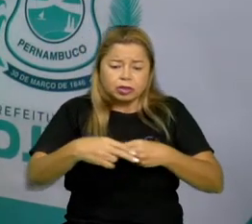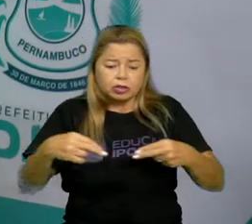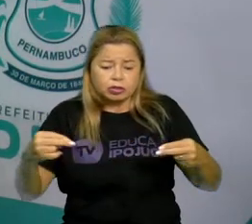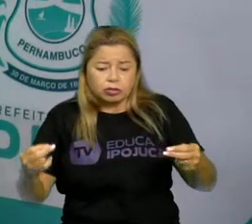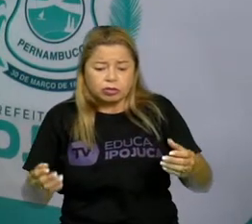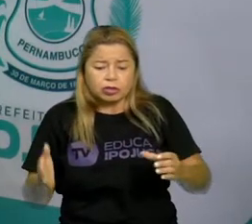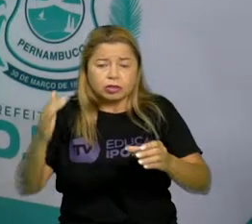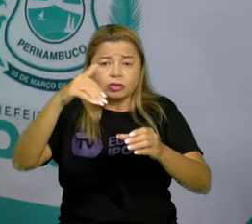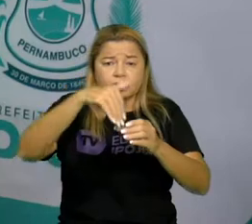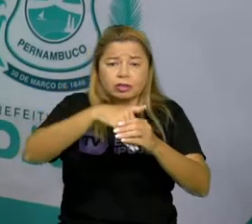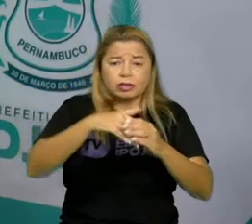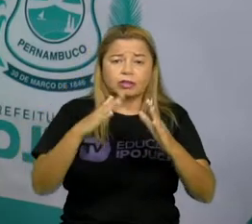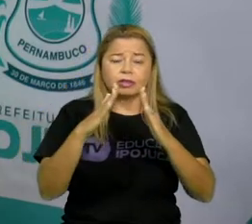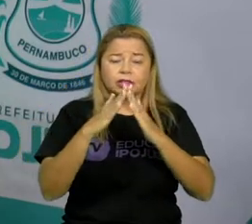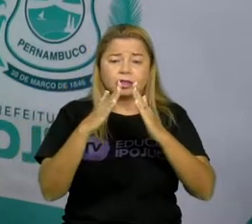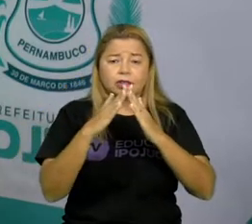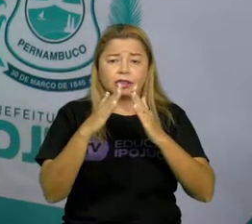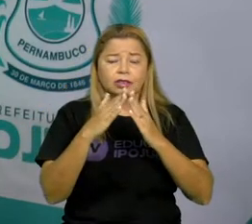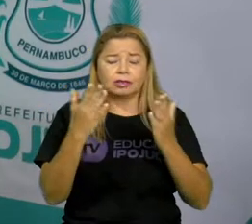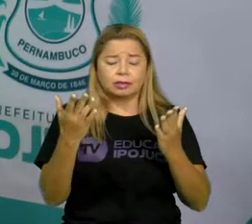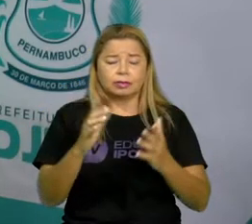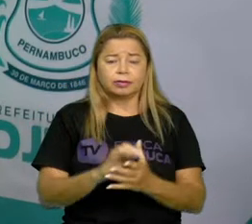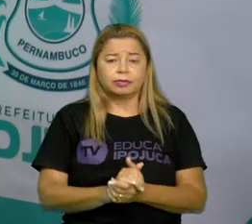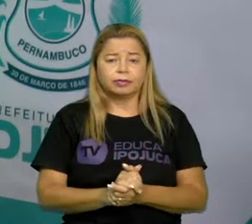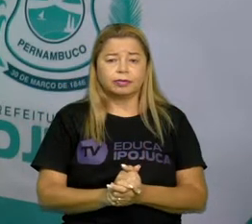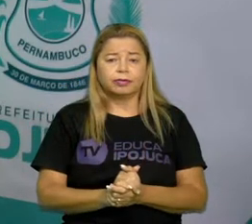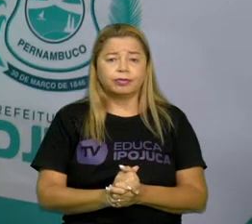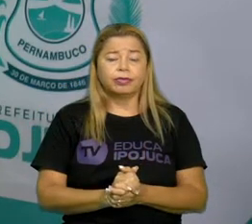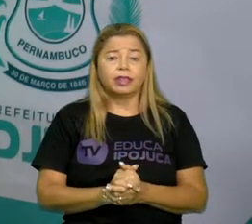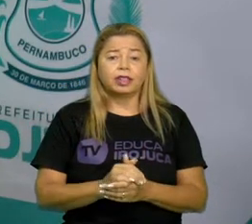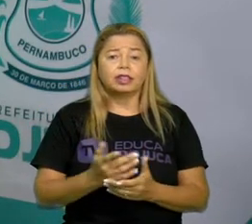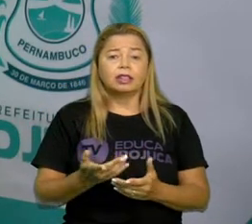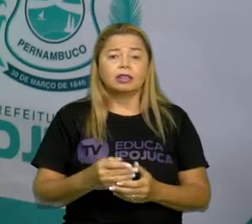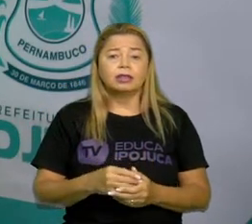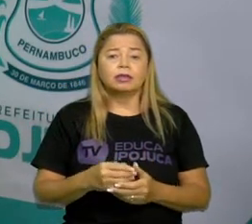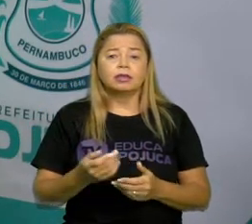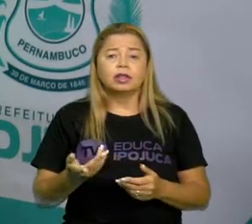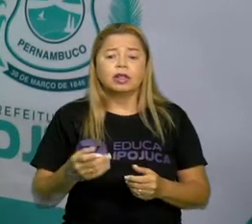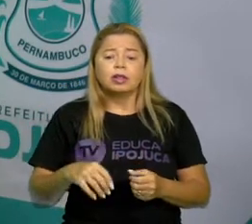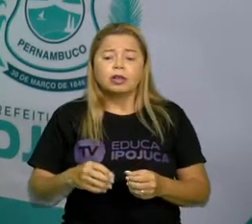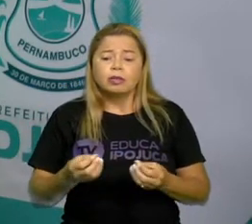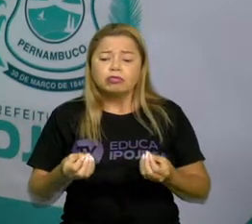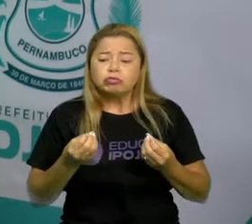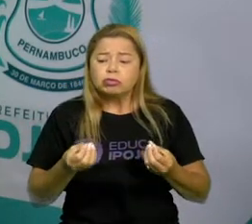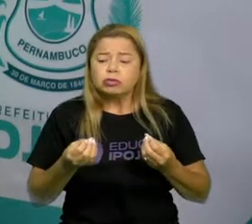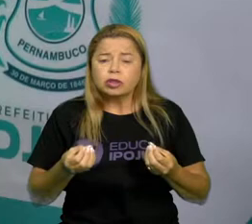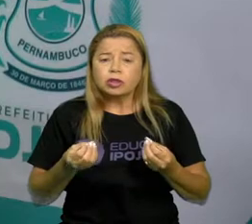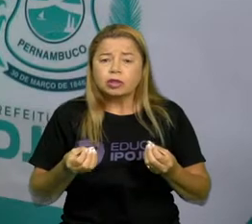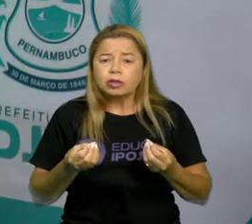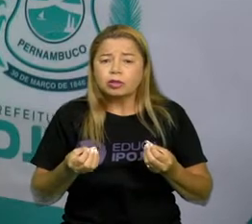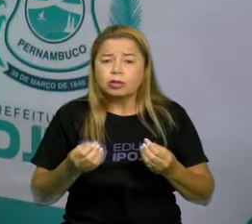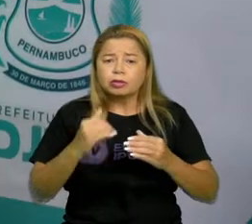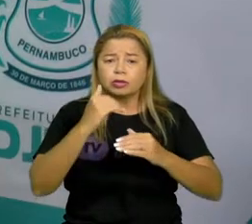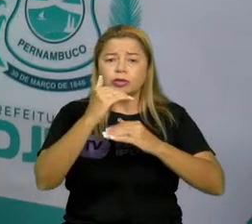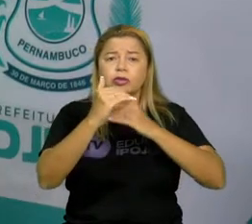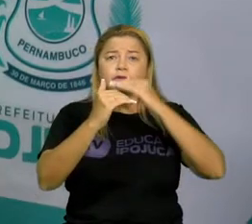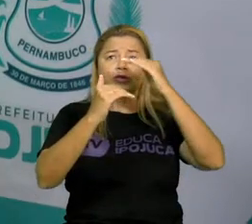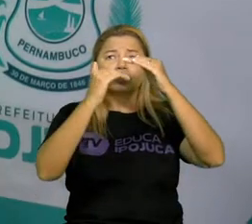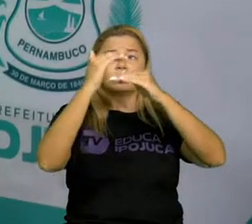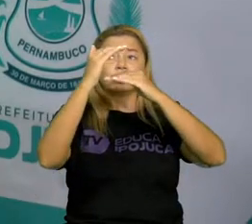preciso ter numa casa? Eu estou falando da construção da casa. Tem que ter